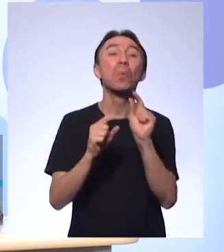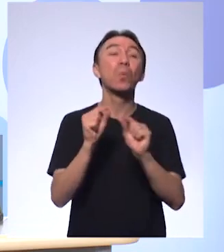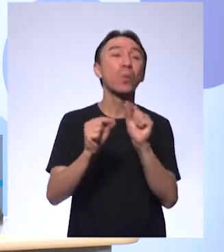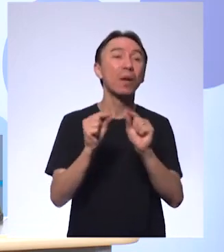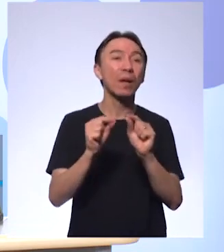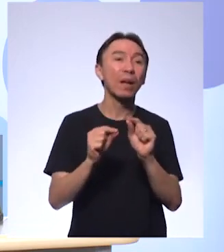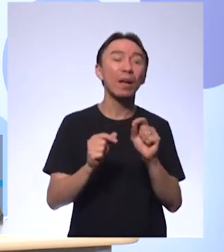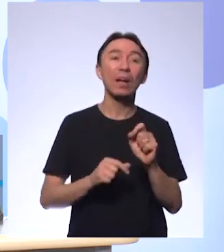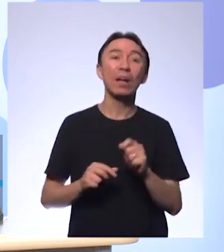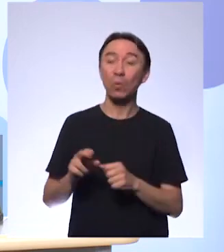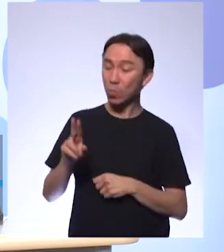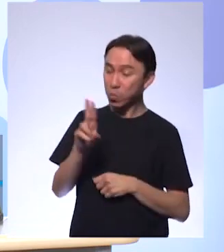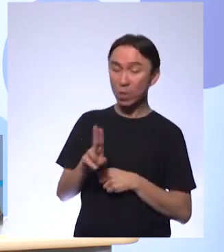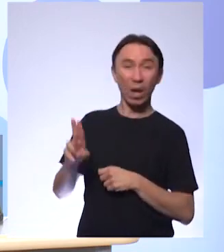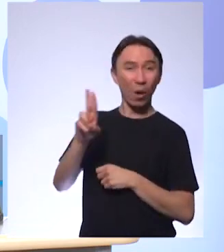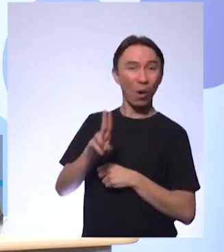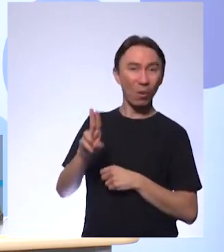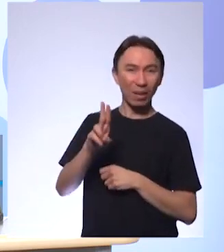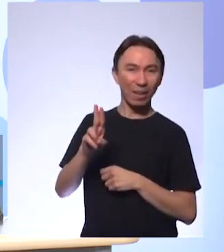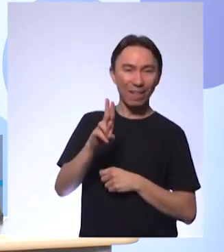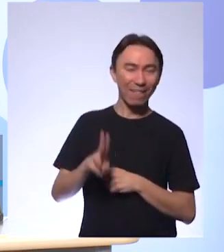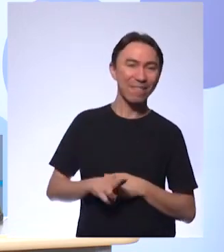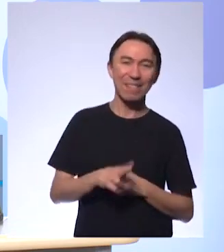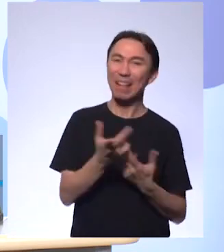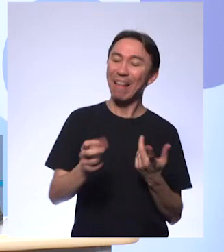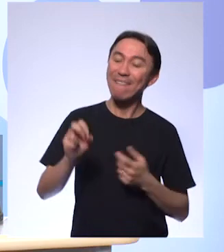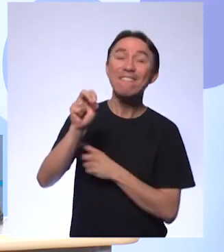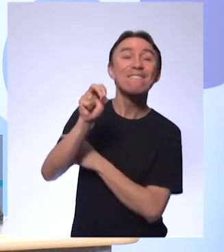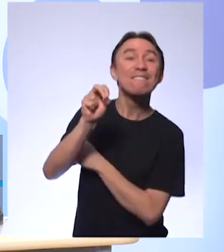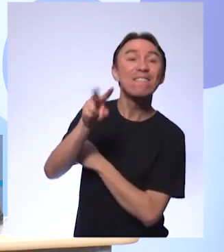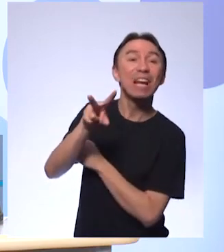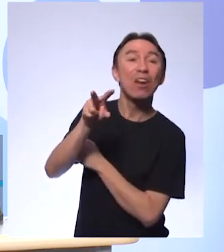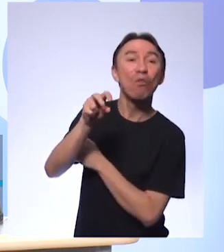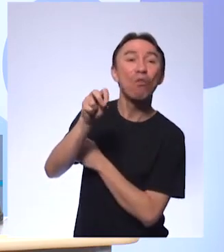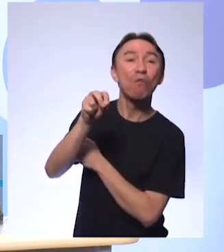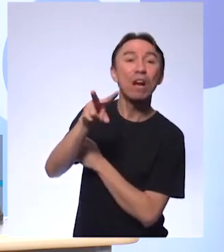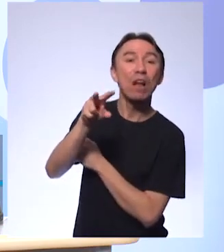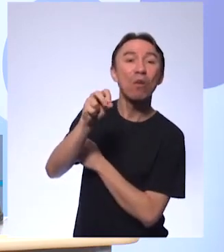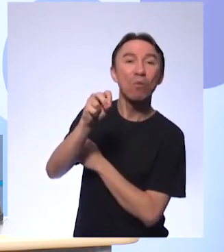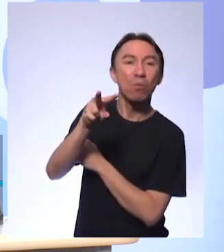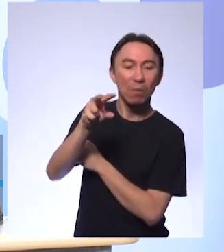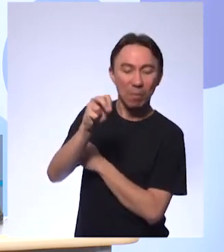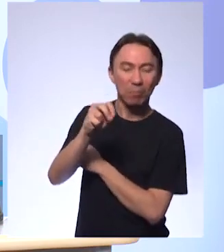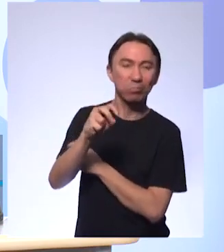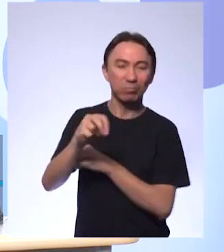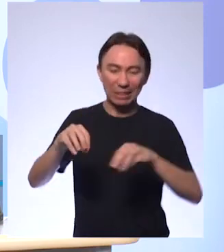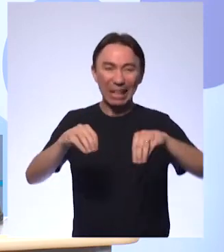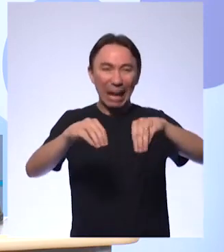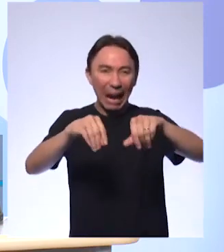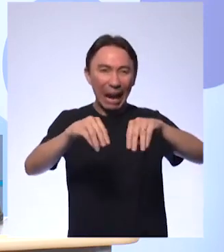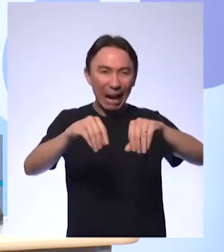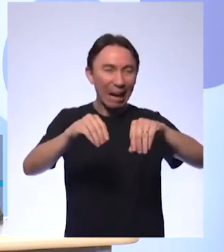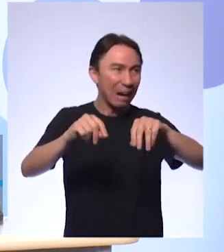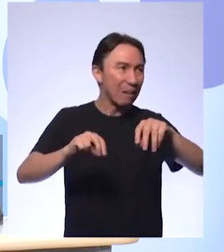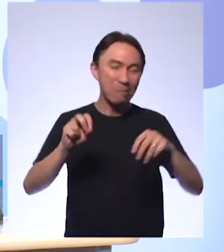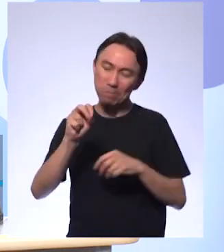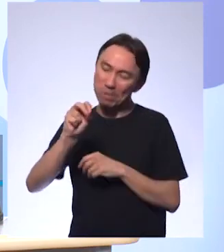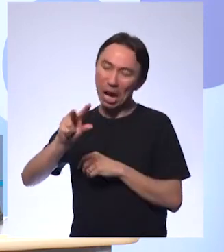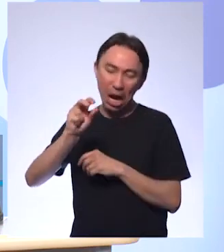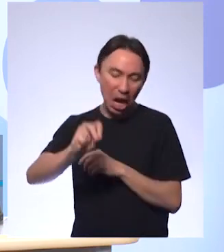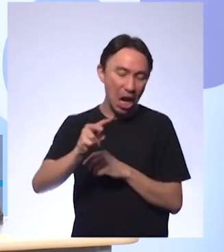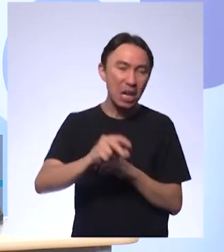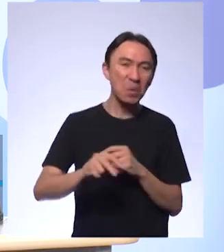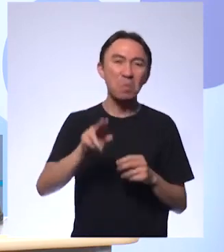de inseticidas de química no solo, principalmente sem nenhum controle